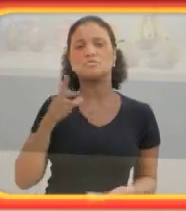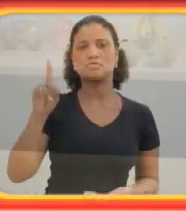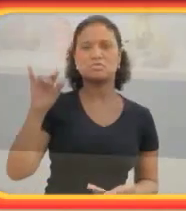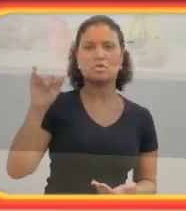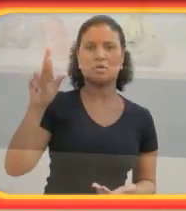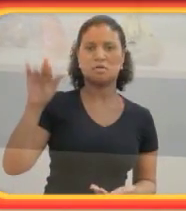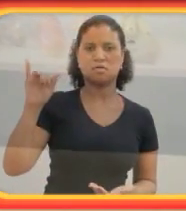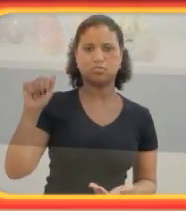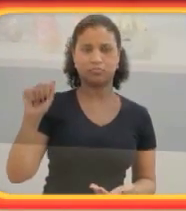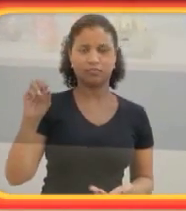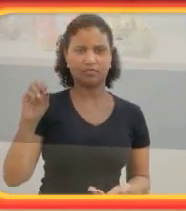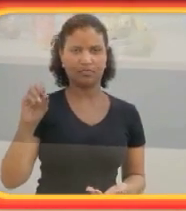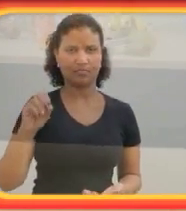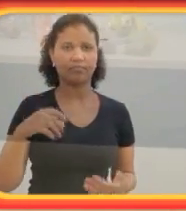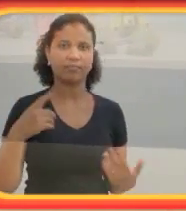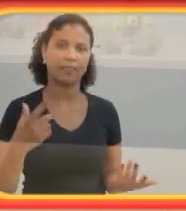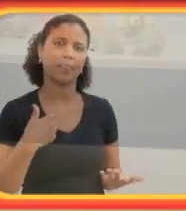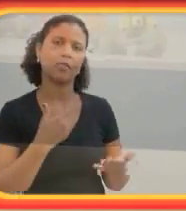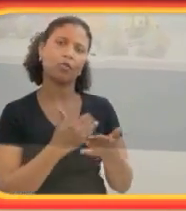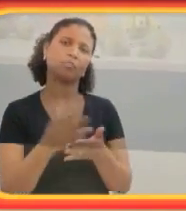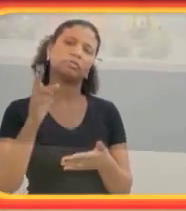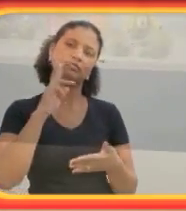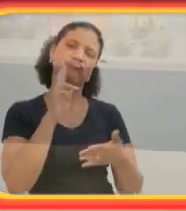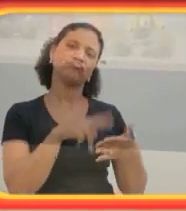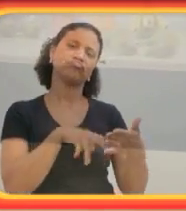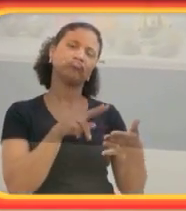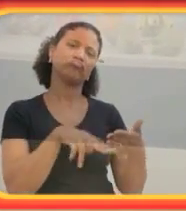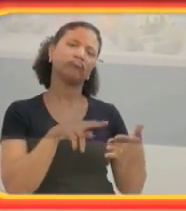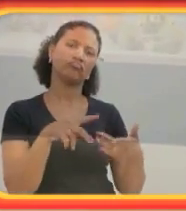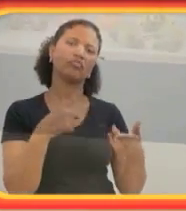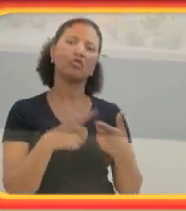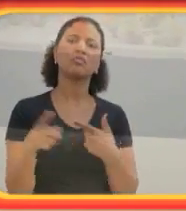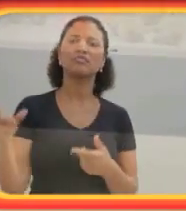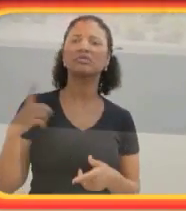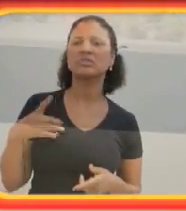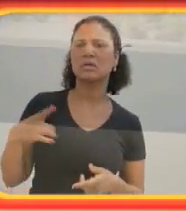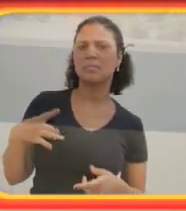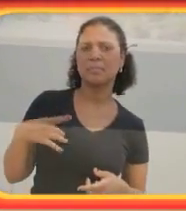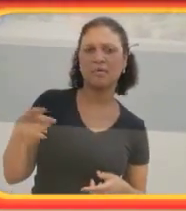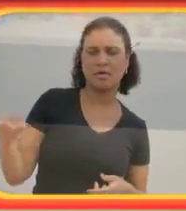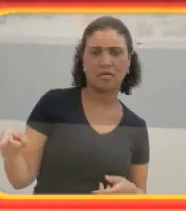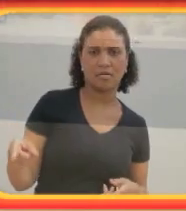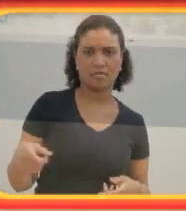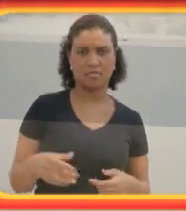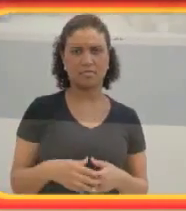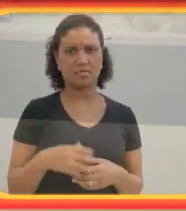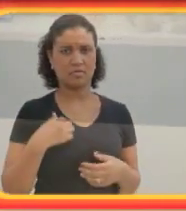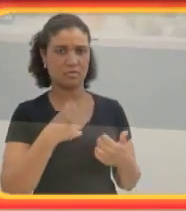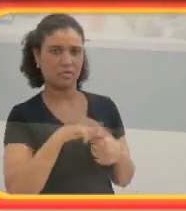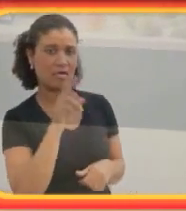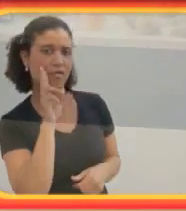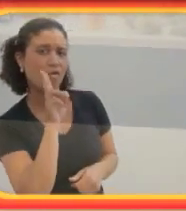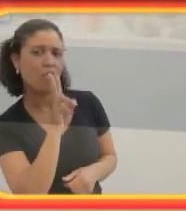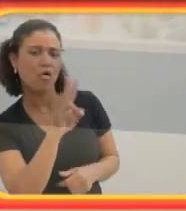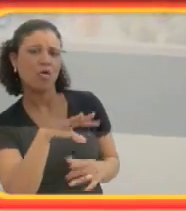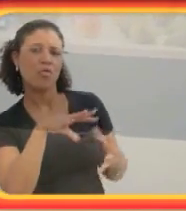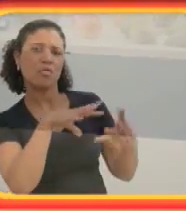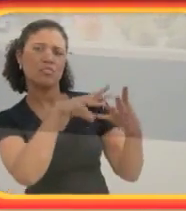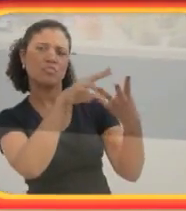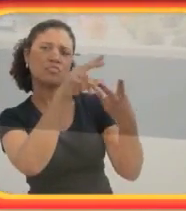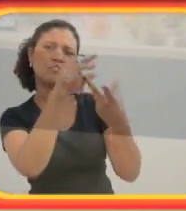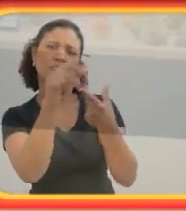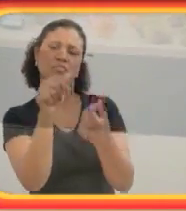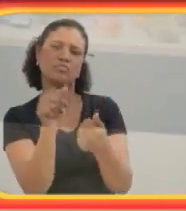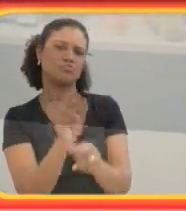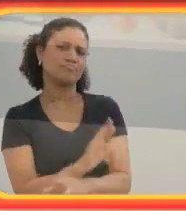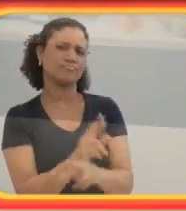Eu comecei a ler aquilo. Por que você tem medo disso, daquilo? Eu estava olhando para um mundo completamente diferente. Algo que para